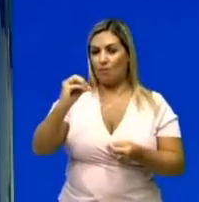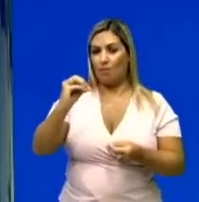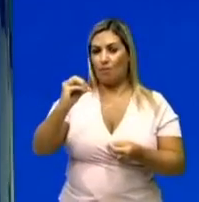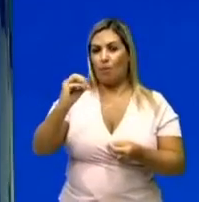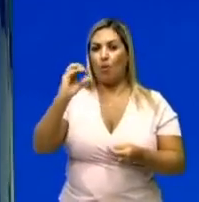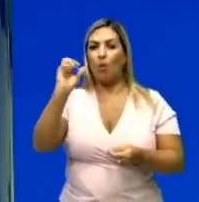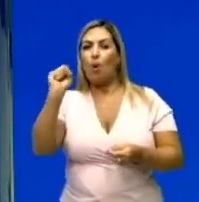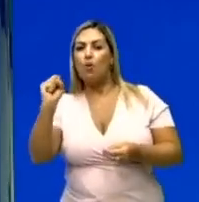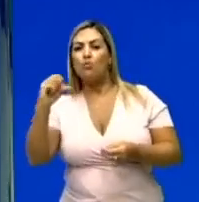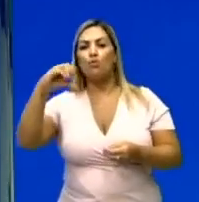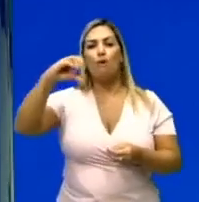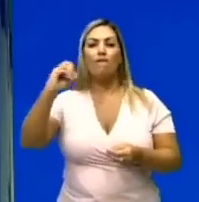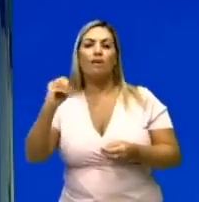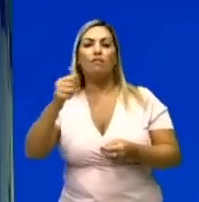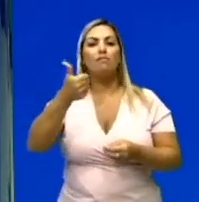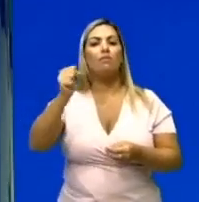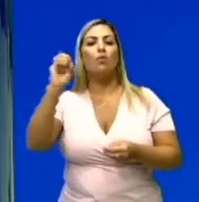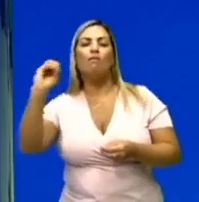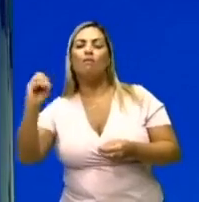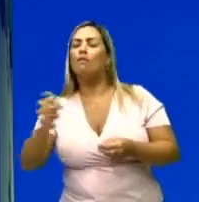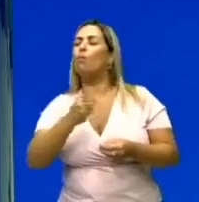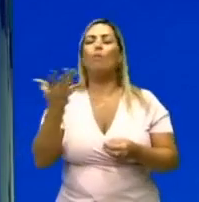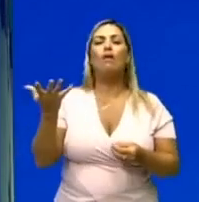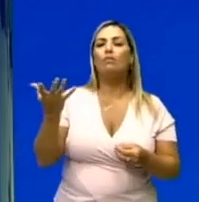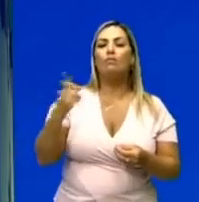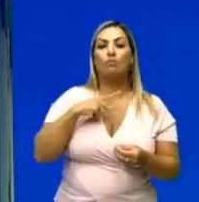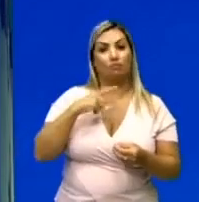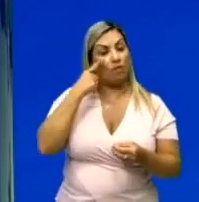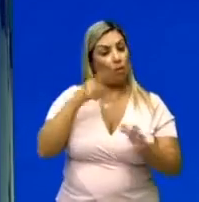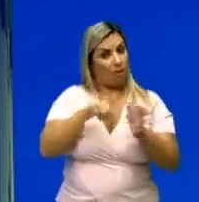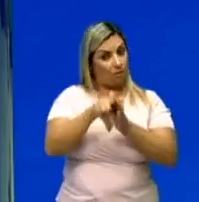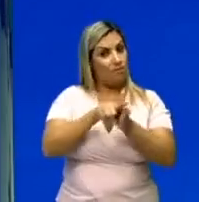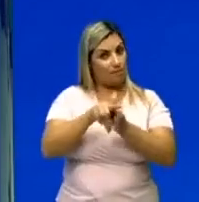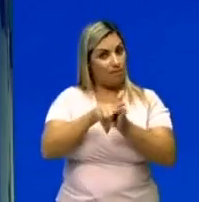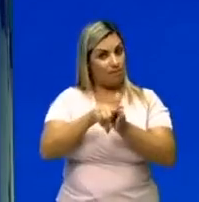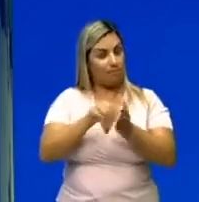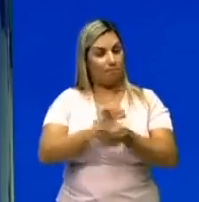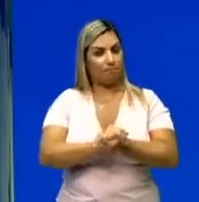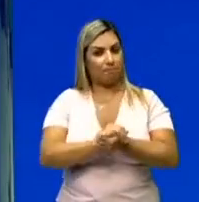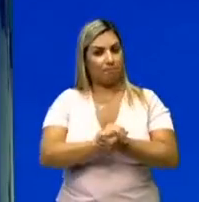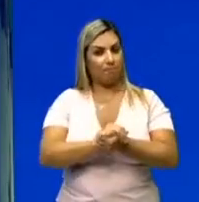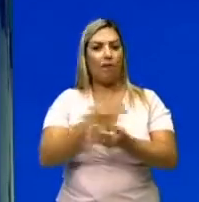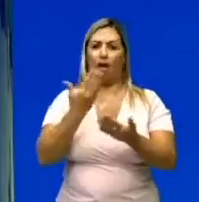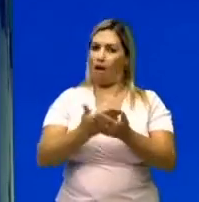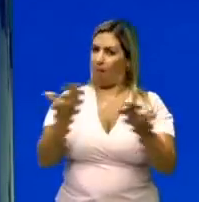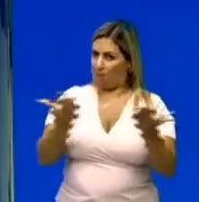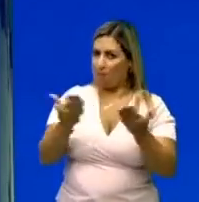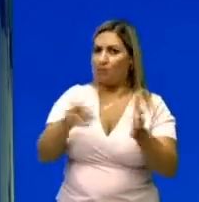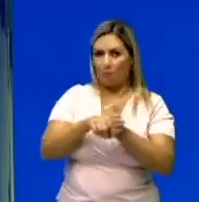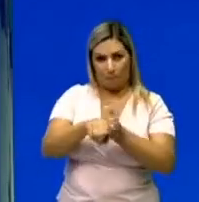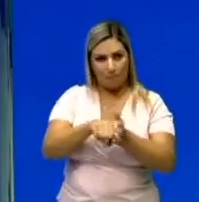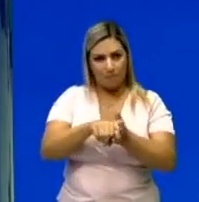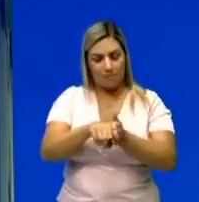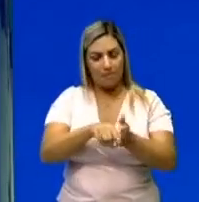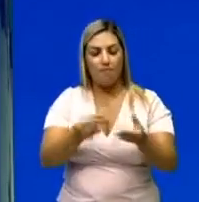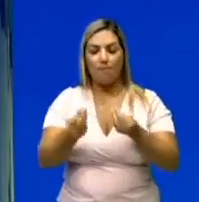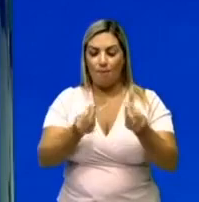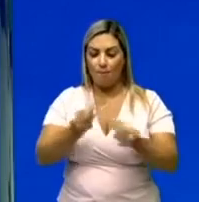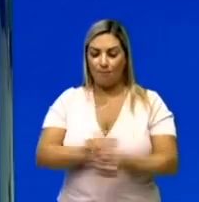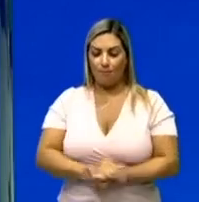Quanto é o cosseno de 90? Quanto é o cosseno de 180? Beleza? Vamos analisar isso aqui na nossa aula de hoje. Olha lá.